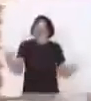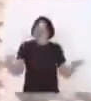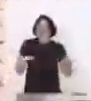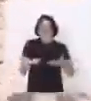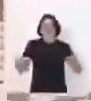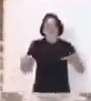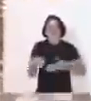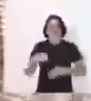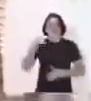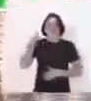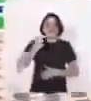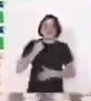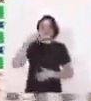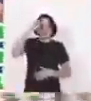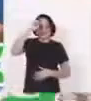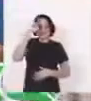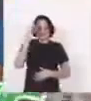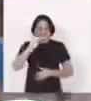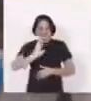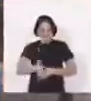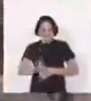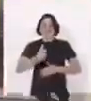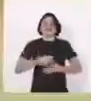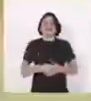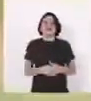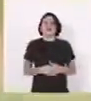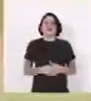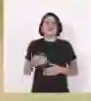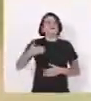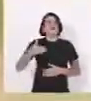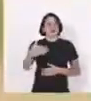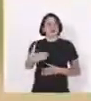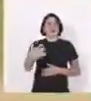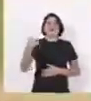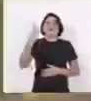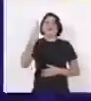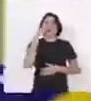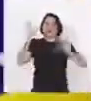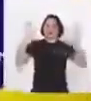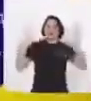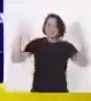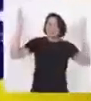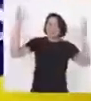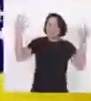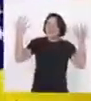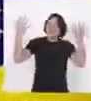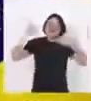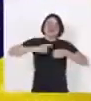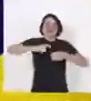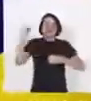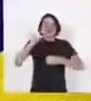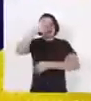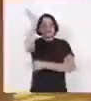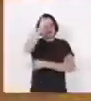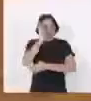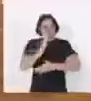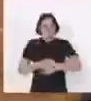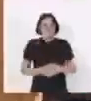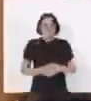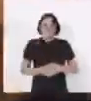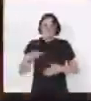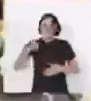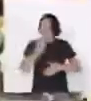meu senador é Menezes já. Está chegando o dia de celebrar a independência do Brasil, nossa liberdade.